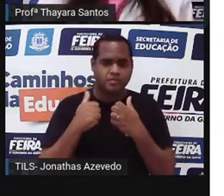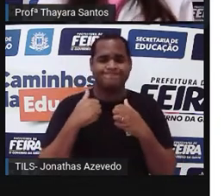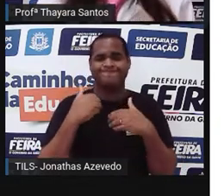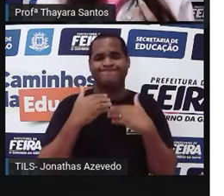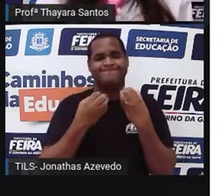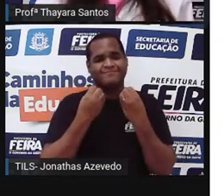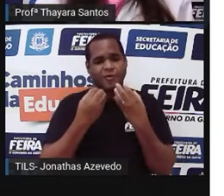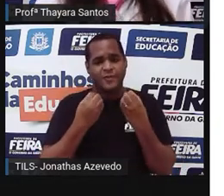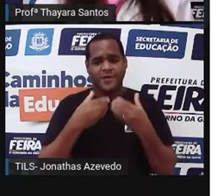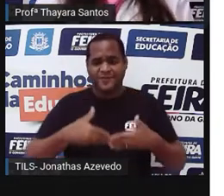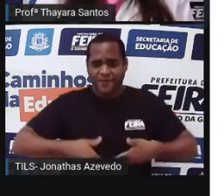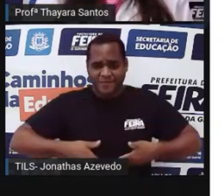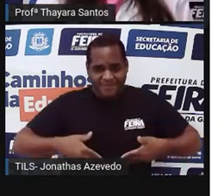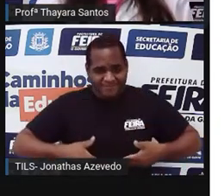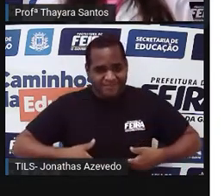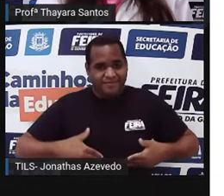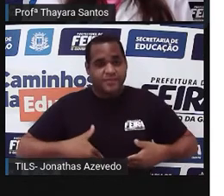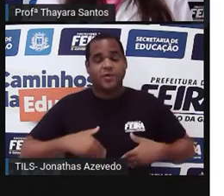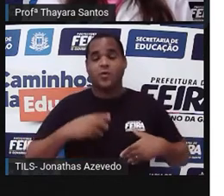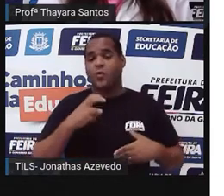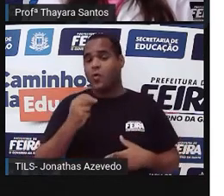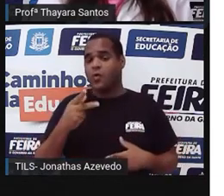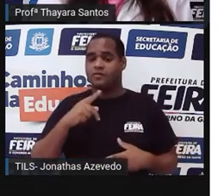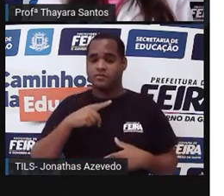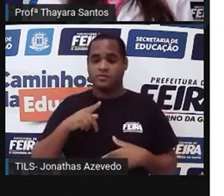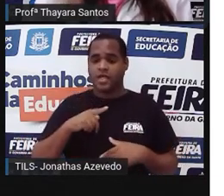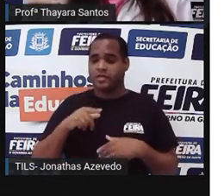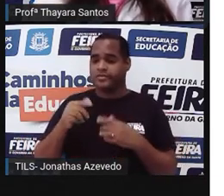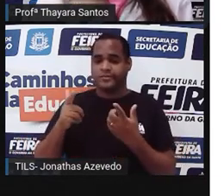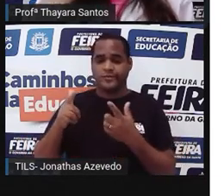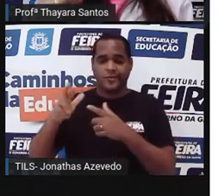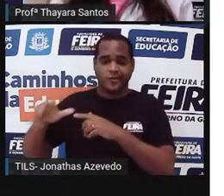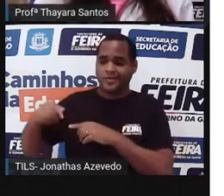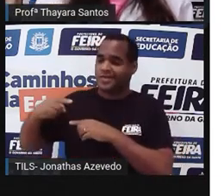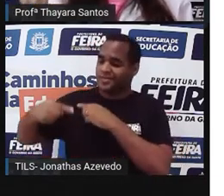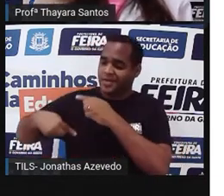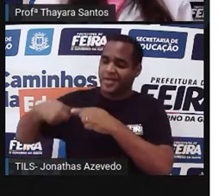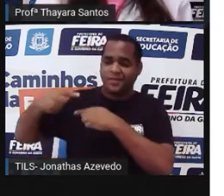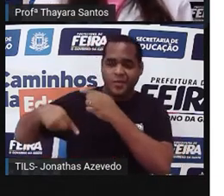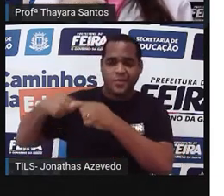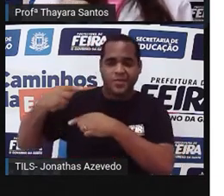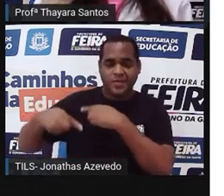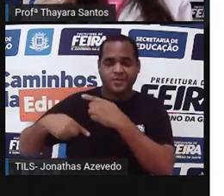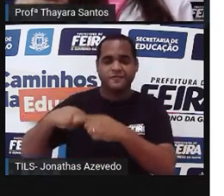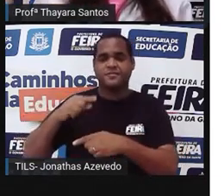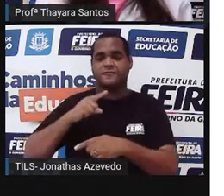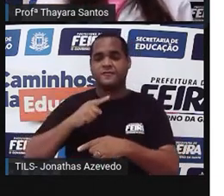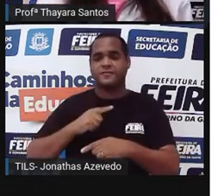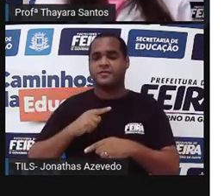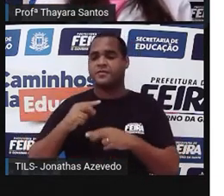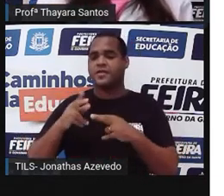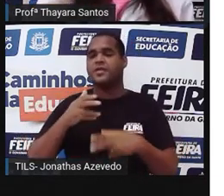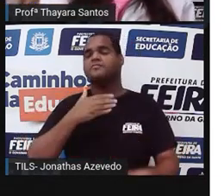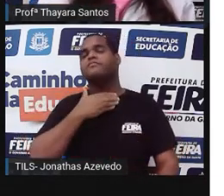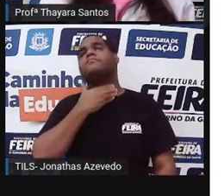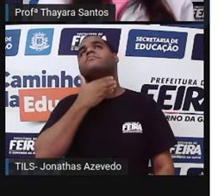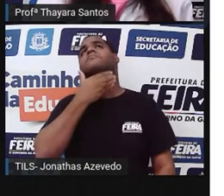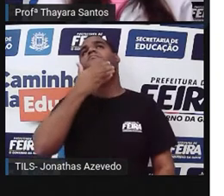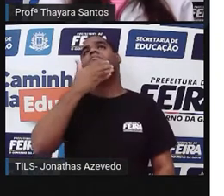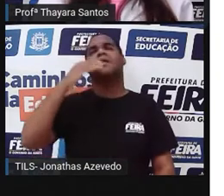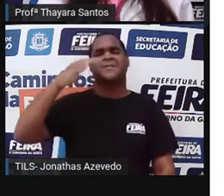de fome ou então acabaram não se reproduzindo muito, né? E não passaram aquela característica de ter pescoço curto